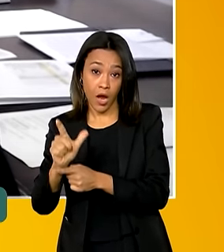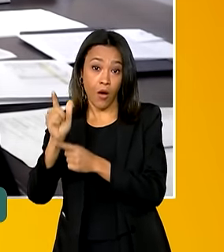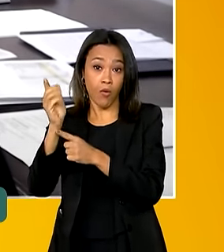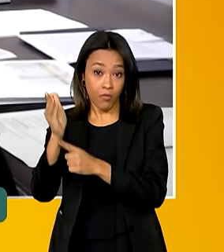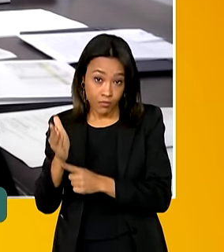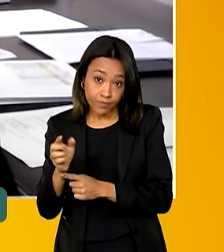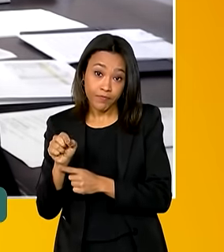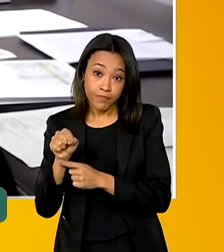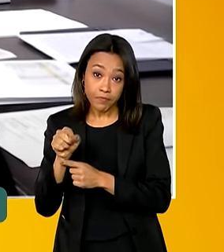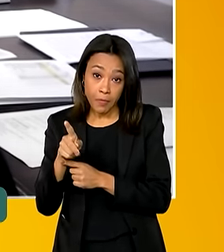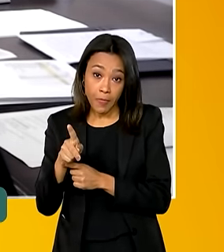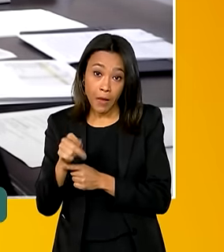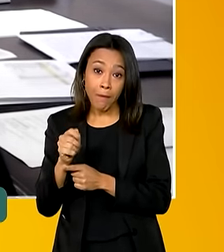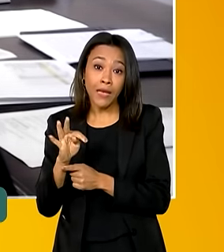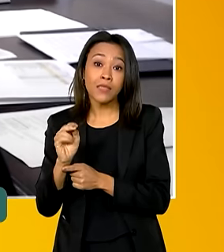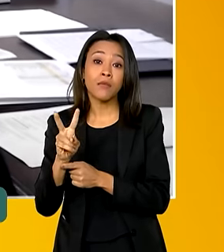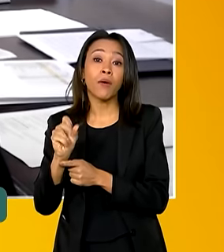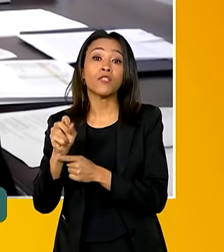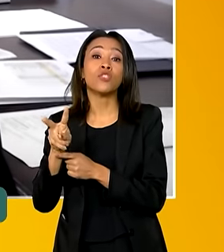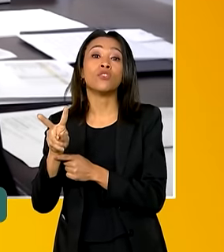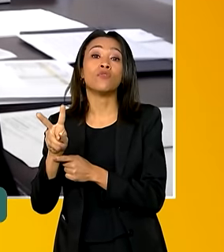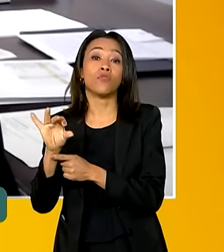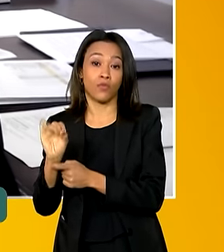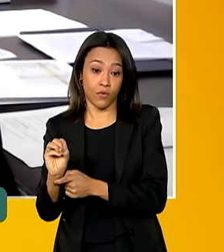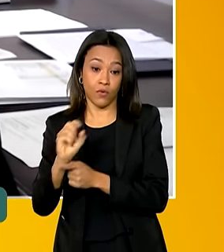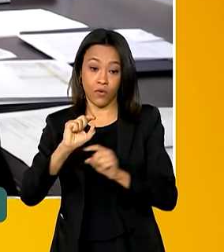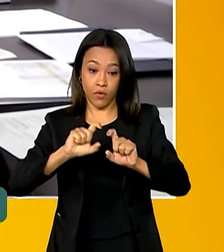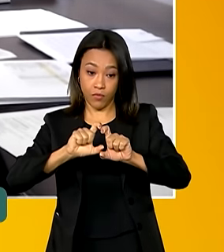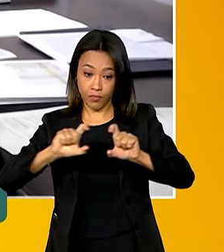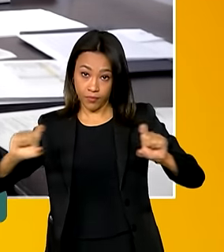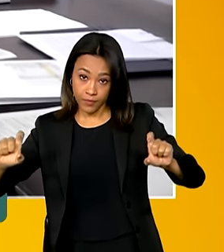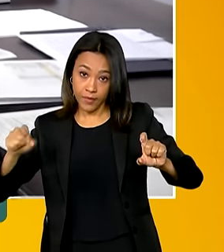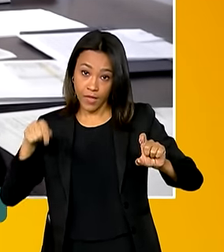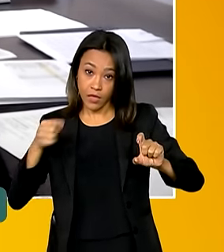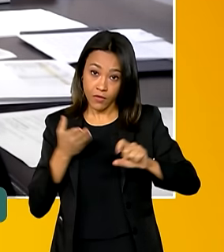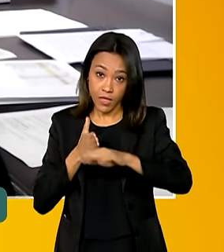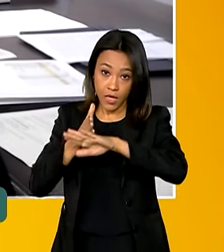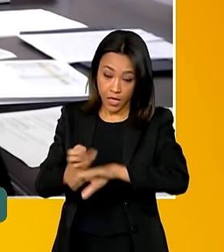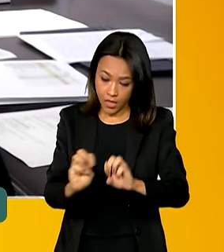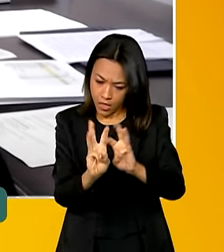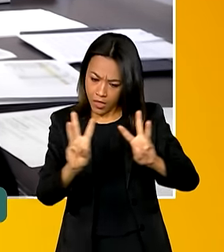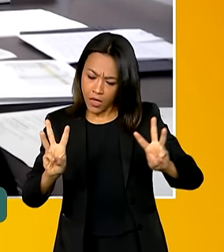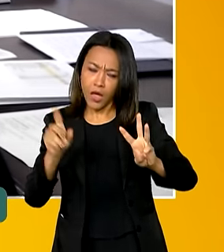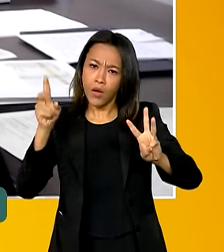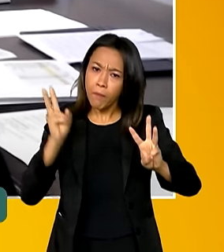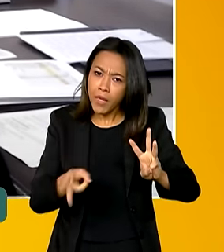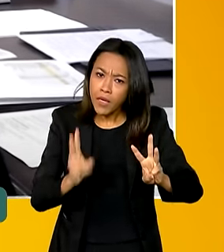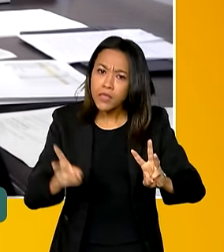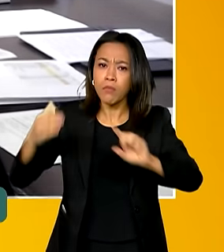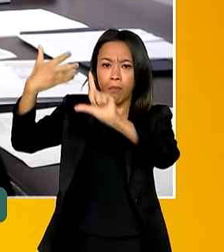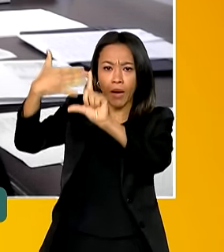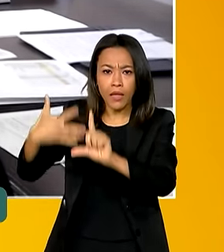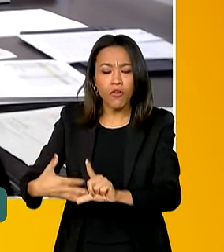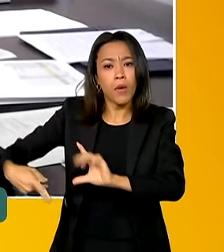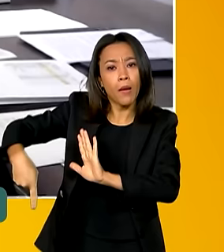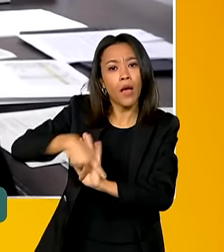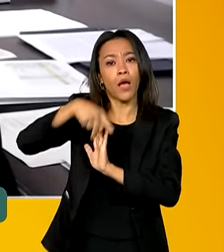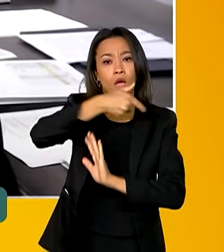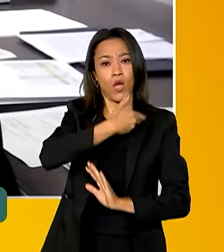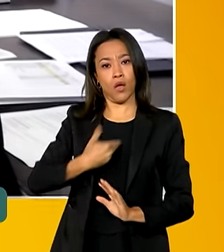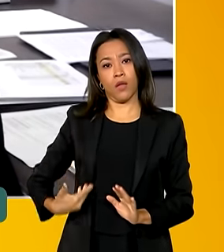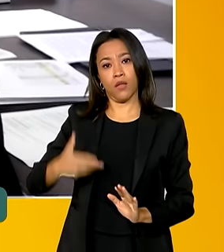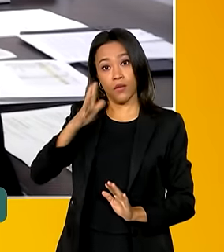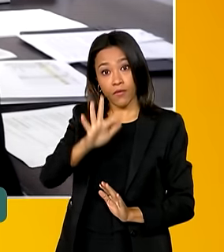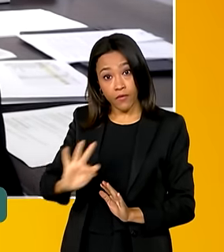É a mesma plataforma em que se encontra hoje a consulta sobre o plano clima participativo, é a plataforma do governo federal